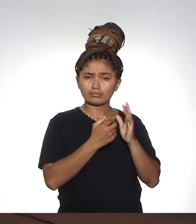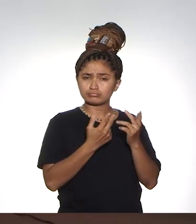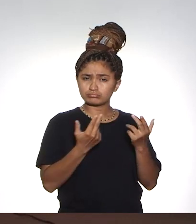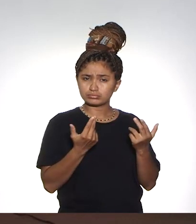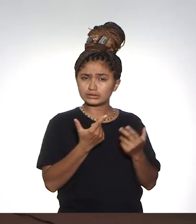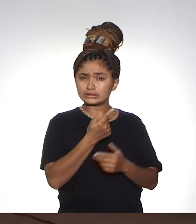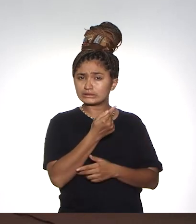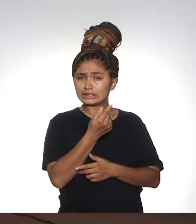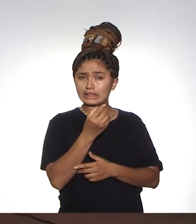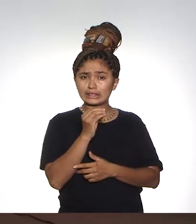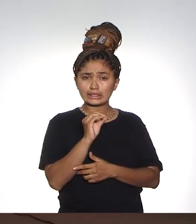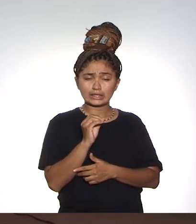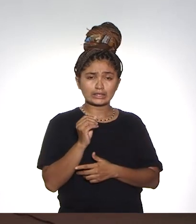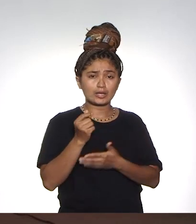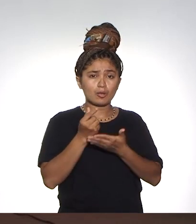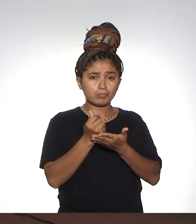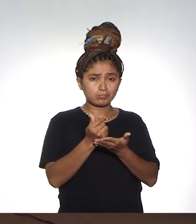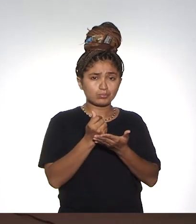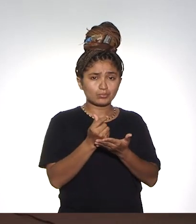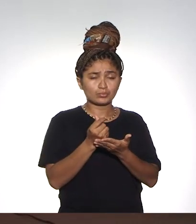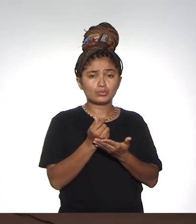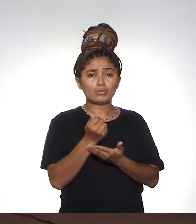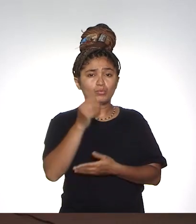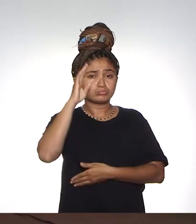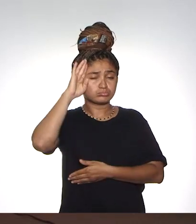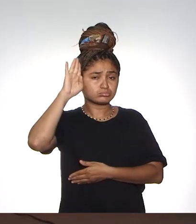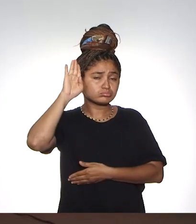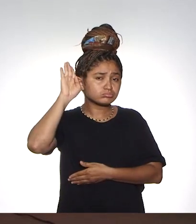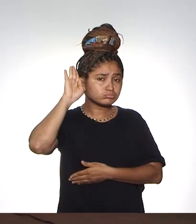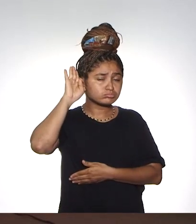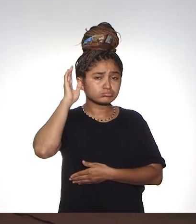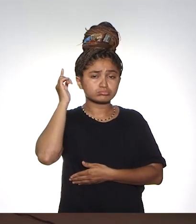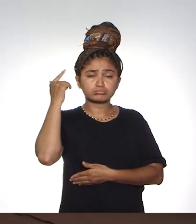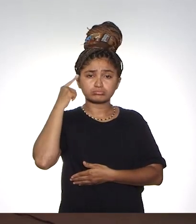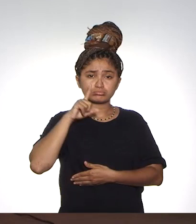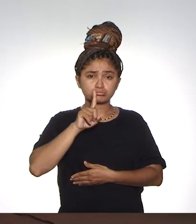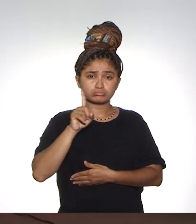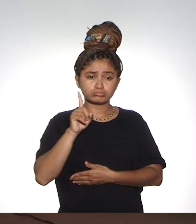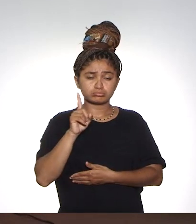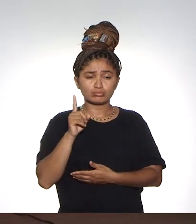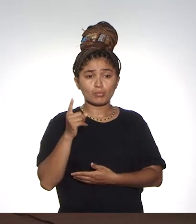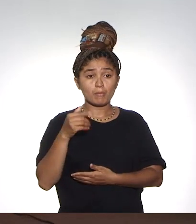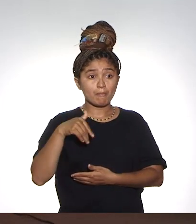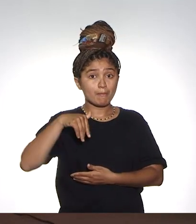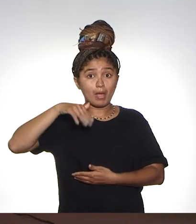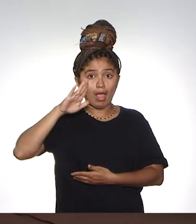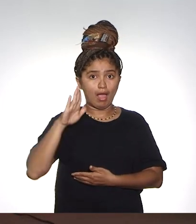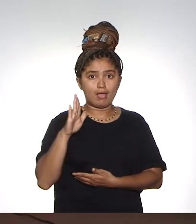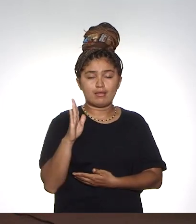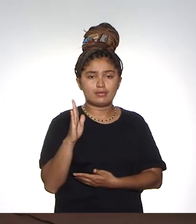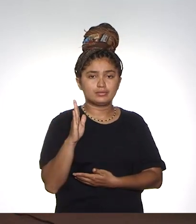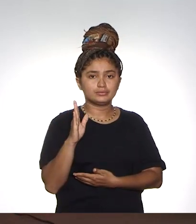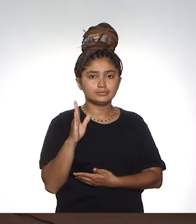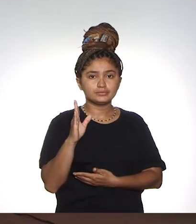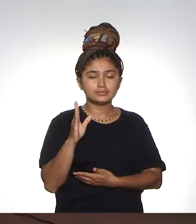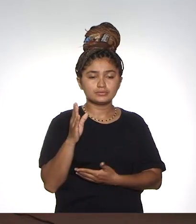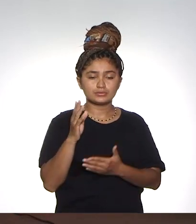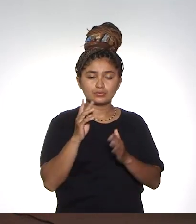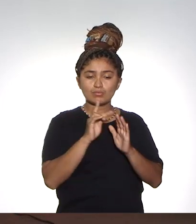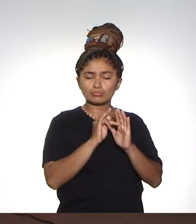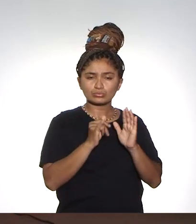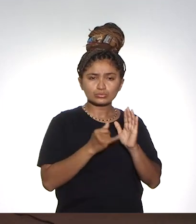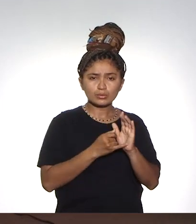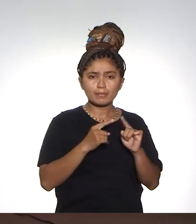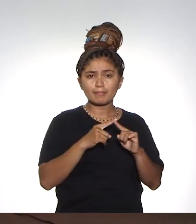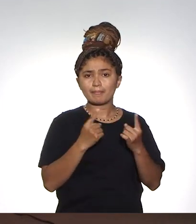Nesses projetos, mais de 70 bolsas para os acadêmicos. não conseguimos auxiliar mais ainda financeiramente